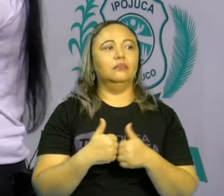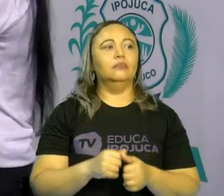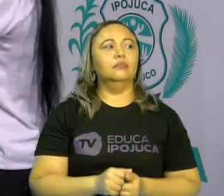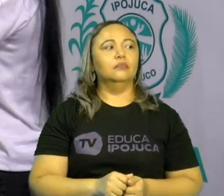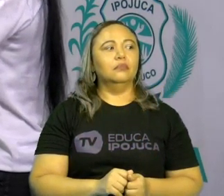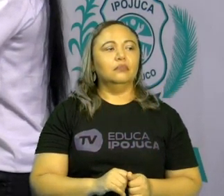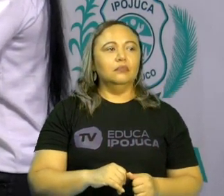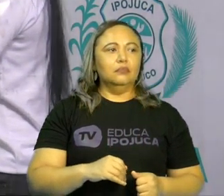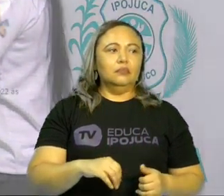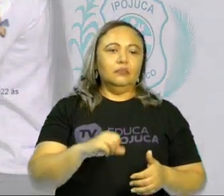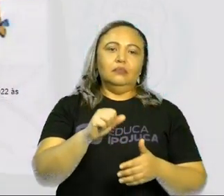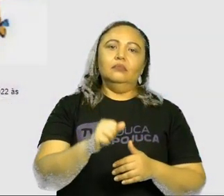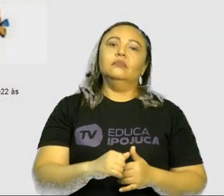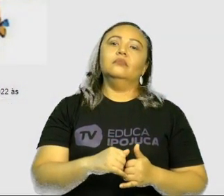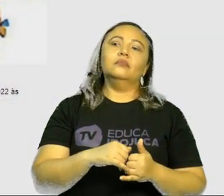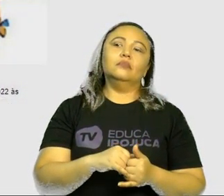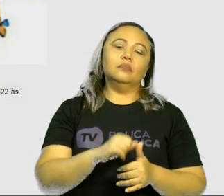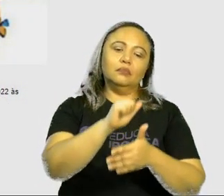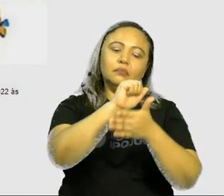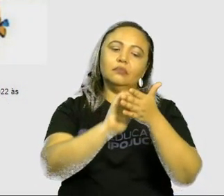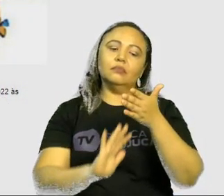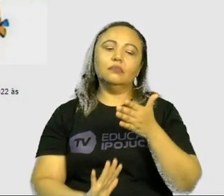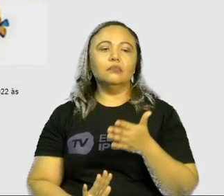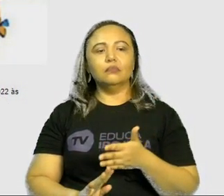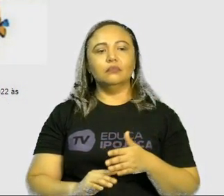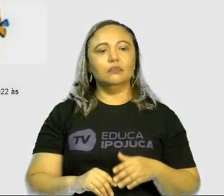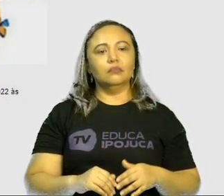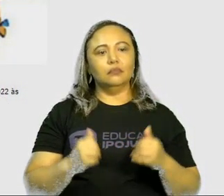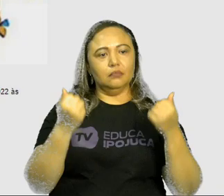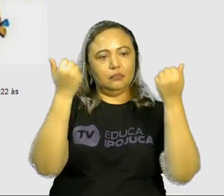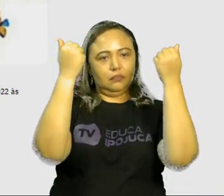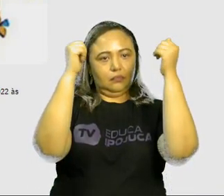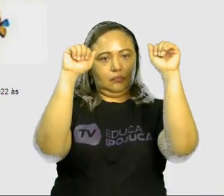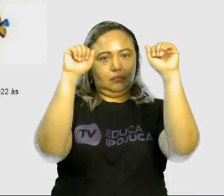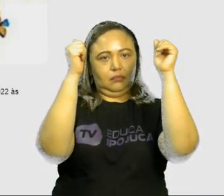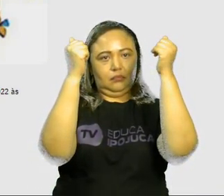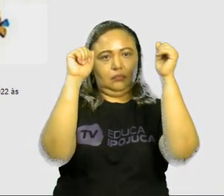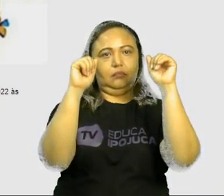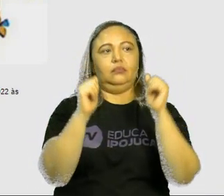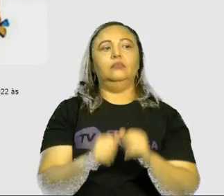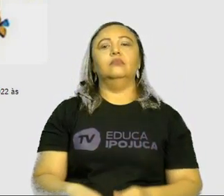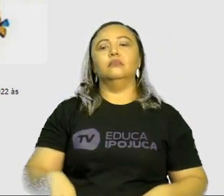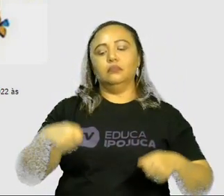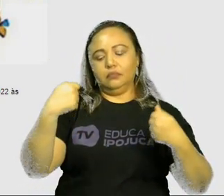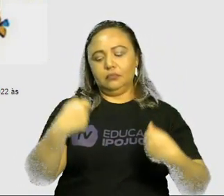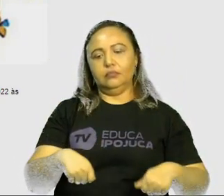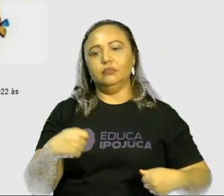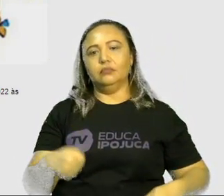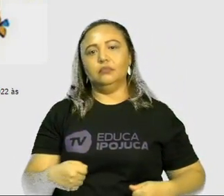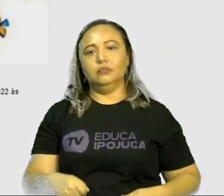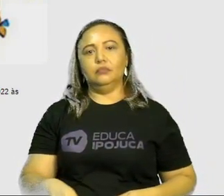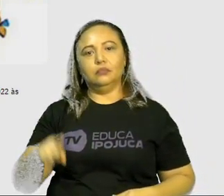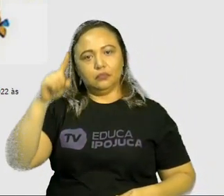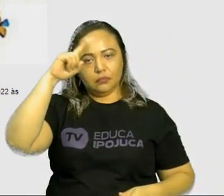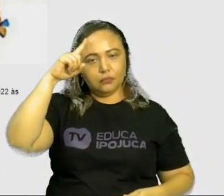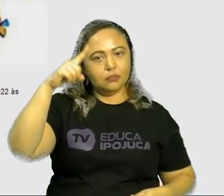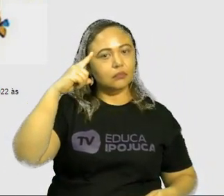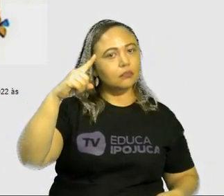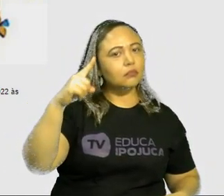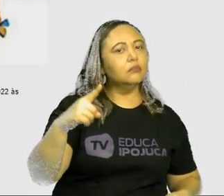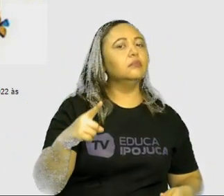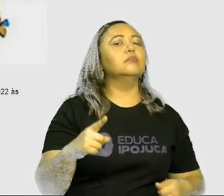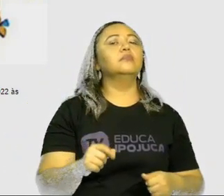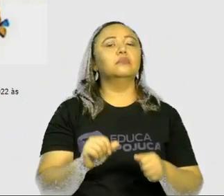As atividades físicas devem ser realizadas todos os dias, como os jogos e as